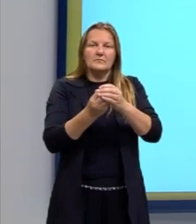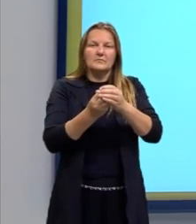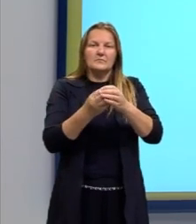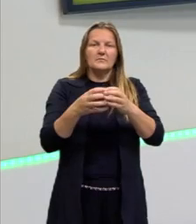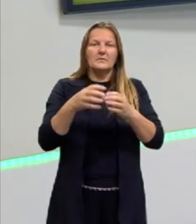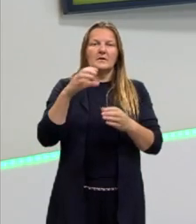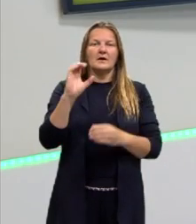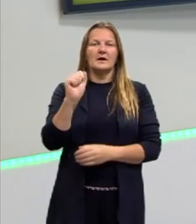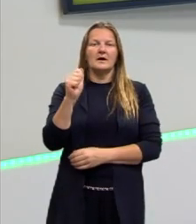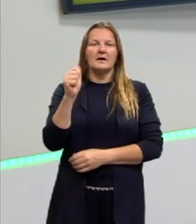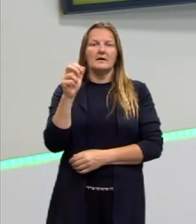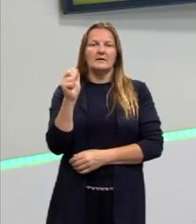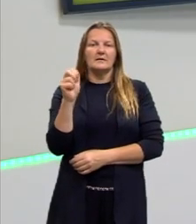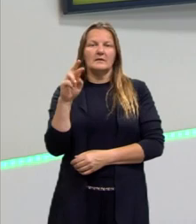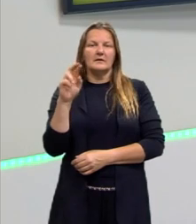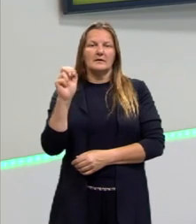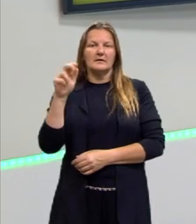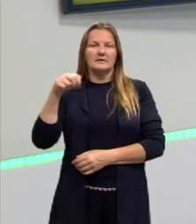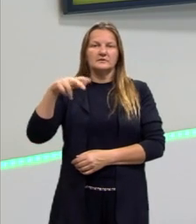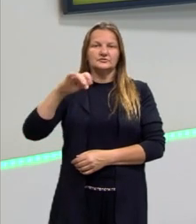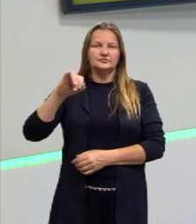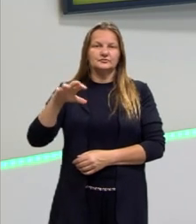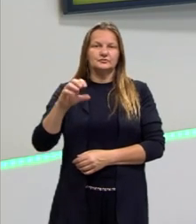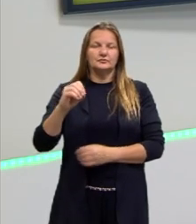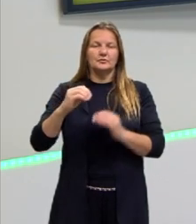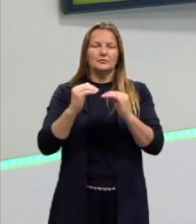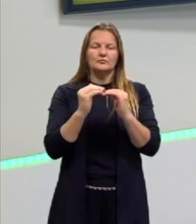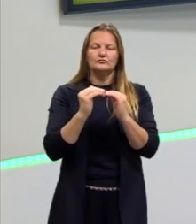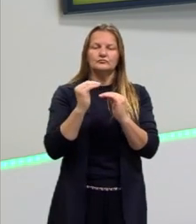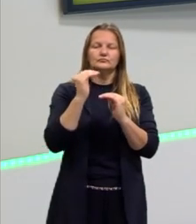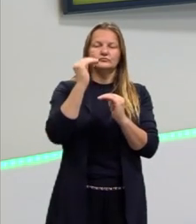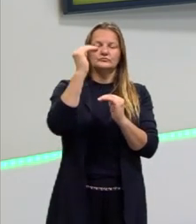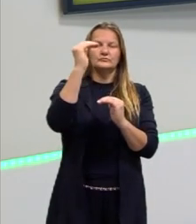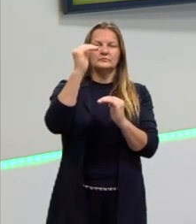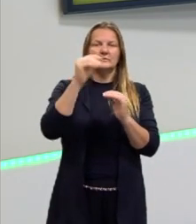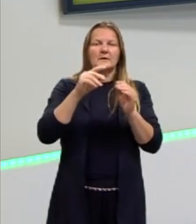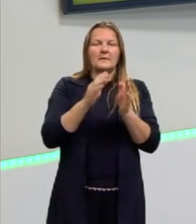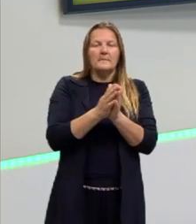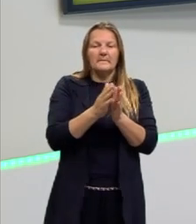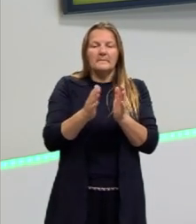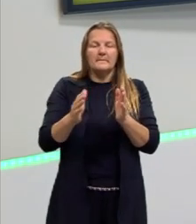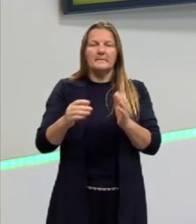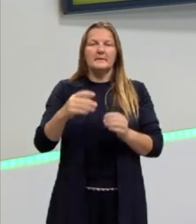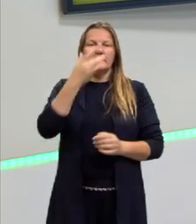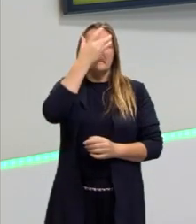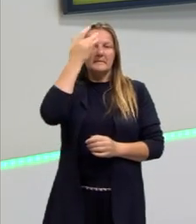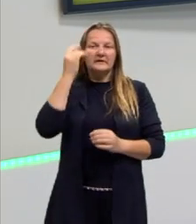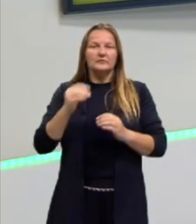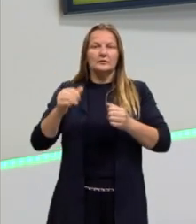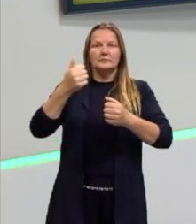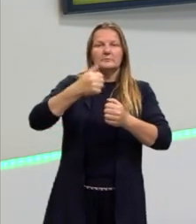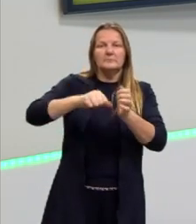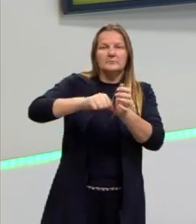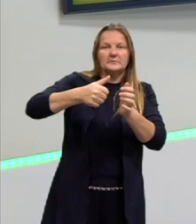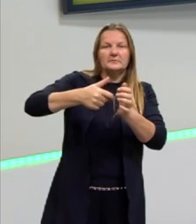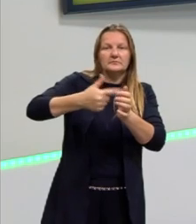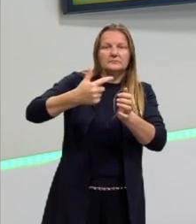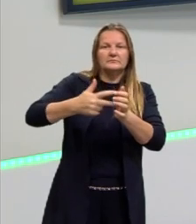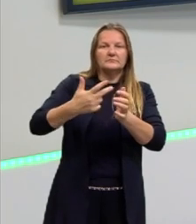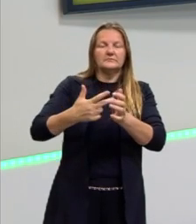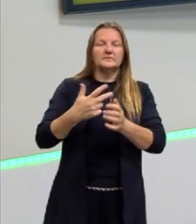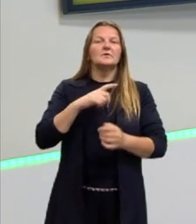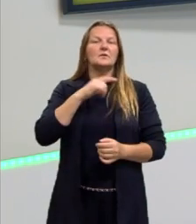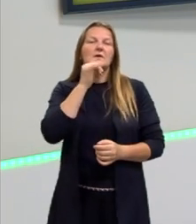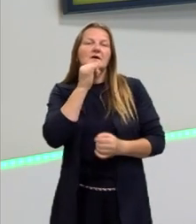nós temos níveis hierárquicos, Posições diferentes que as pessoas vão ocupar. É um exemplo para a